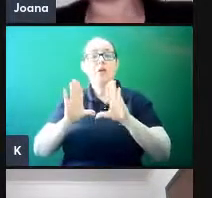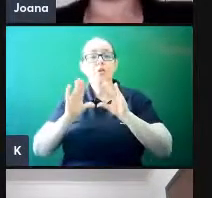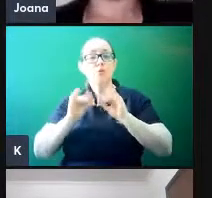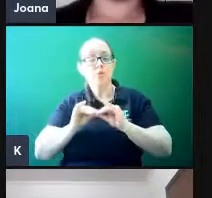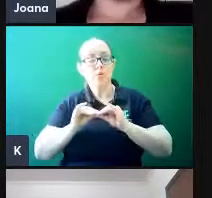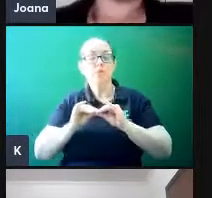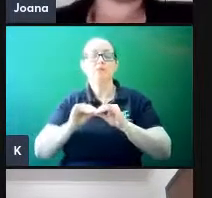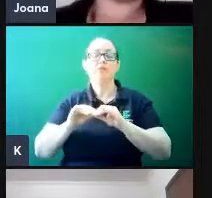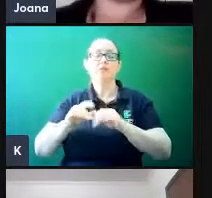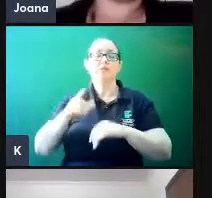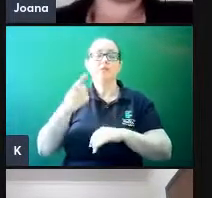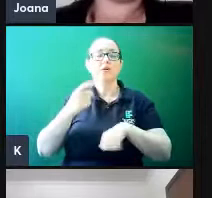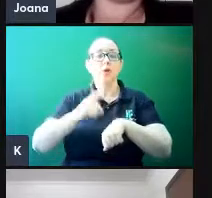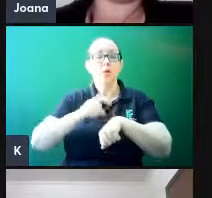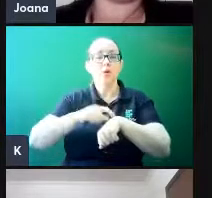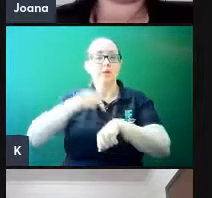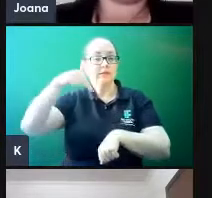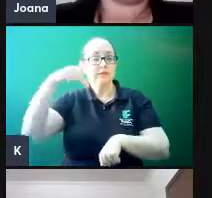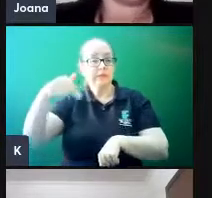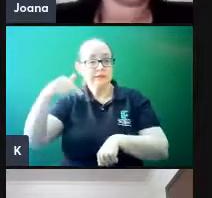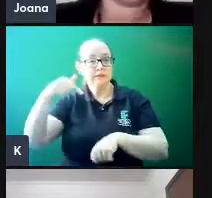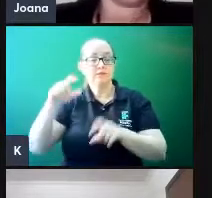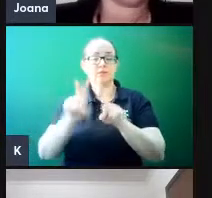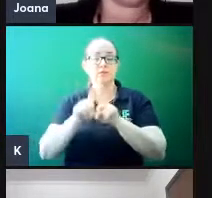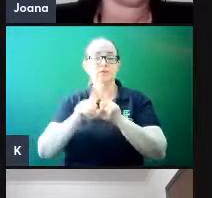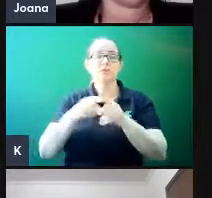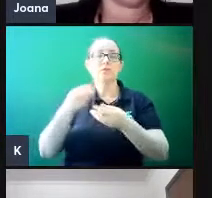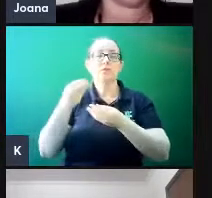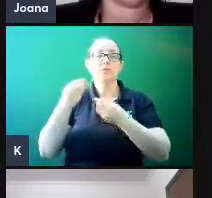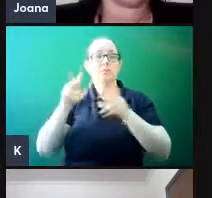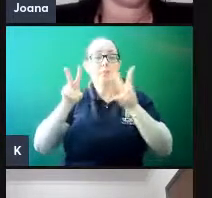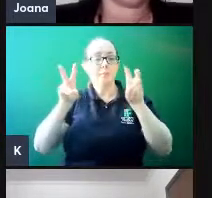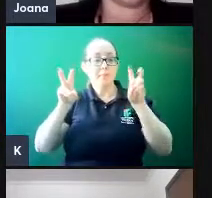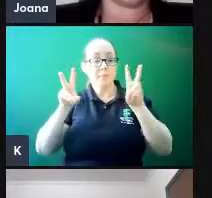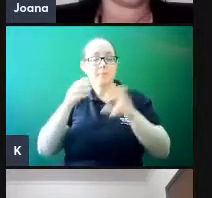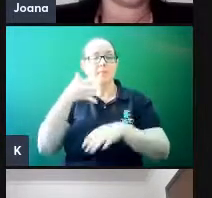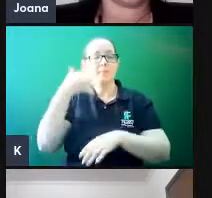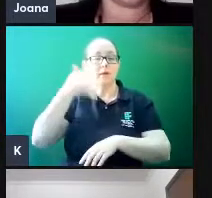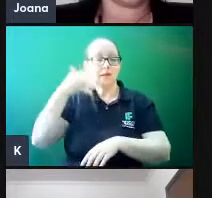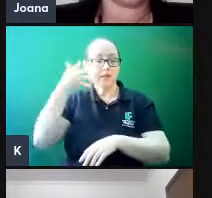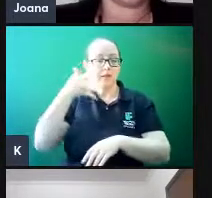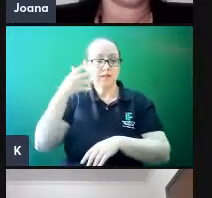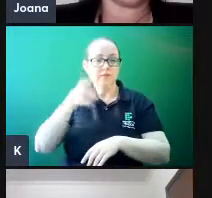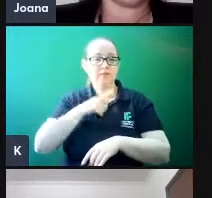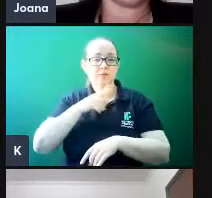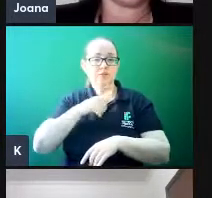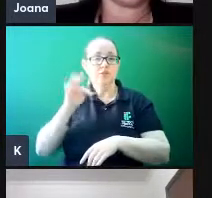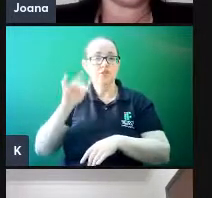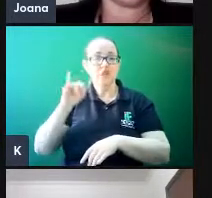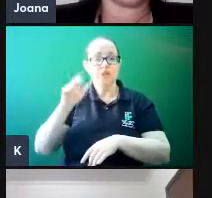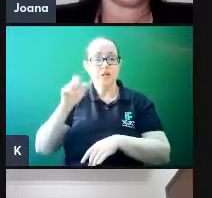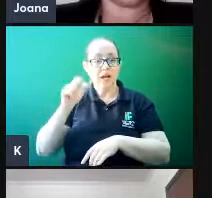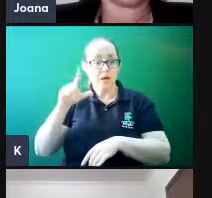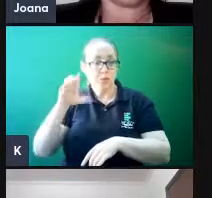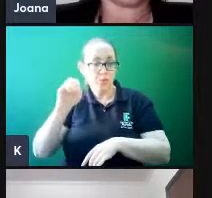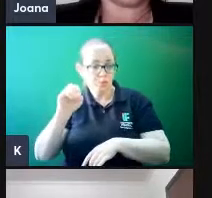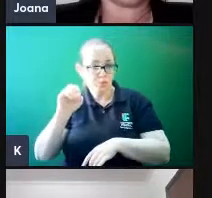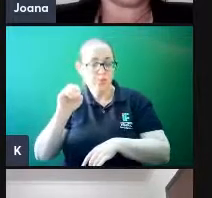uma nova palestra, inteligência artificial e seu uso prático, com o mestre Tiago, o professor Tiago.